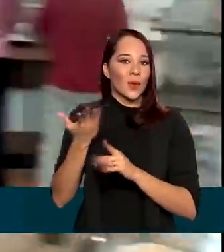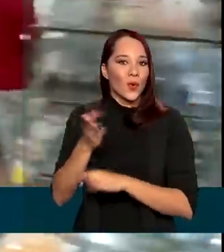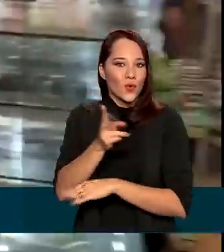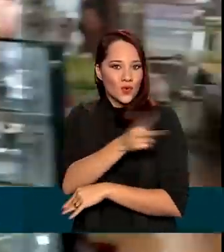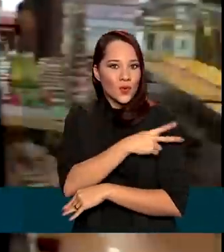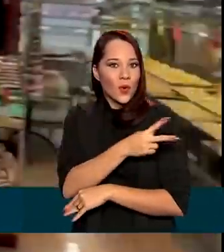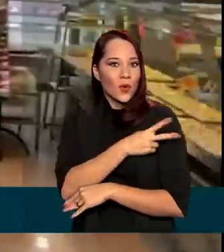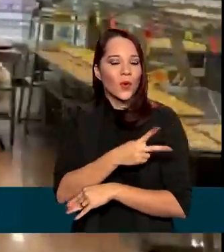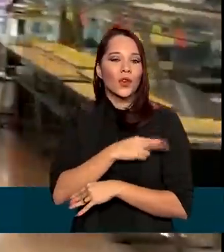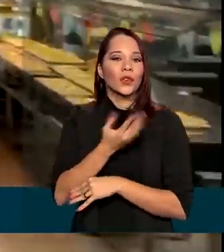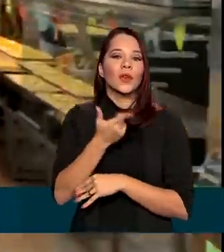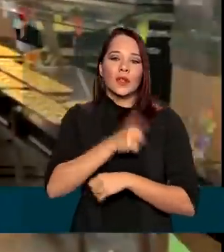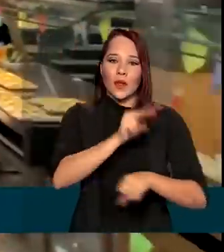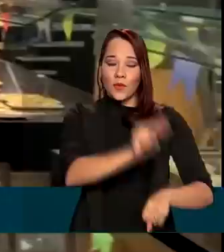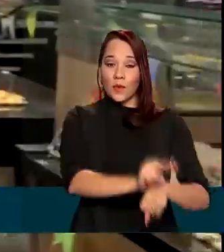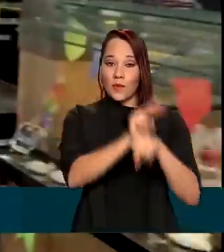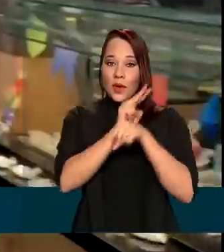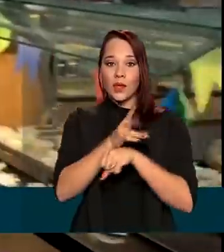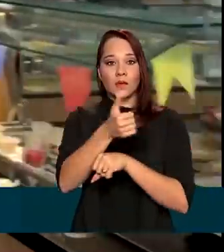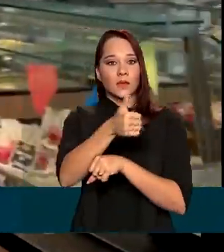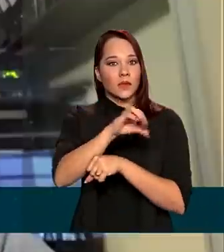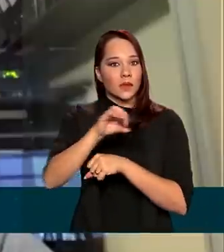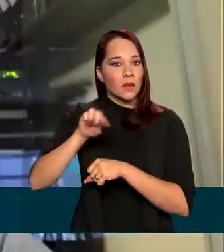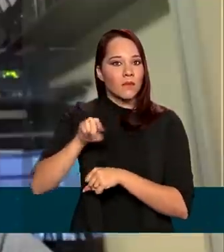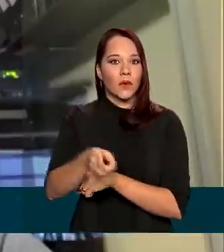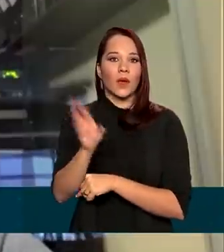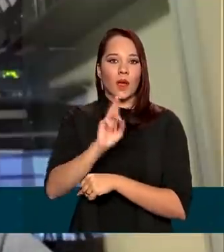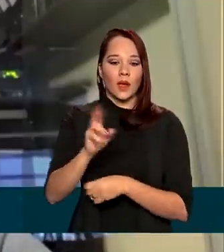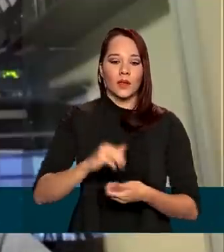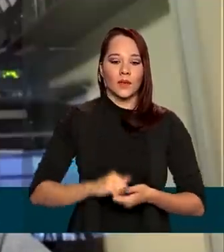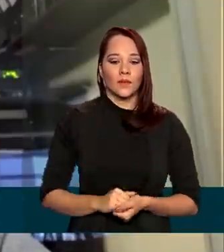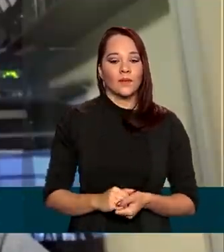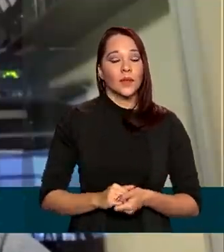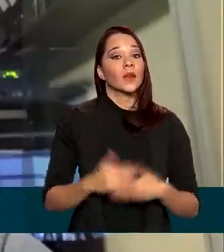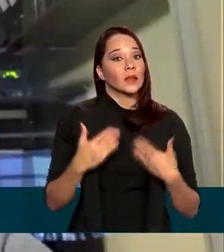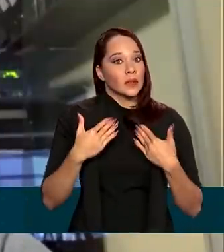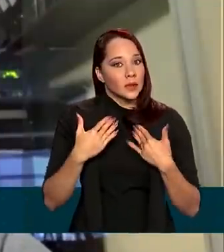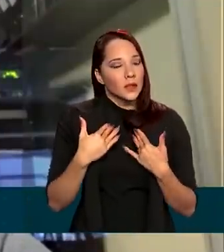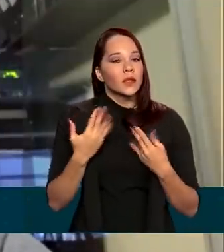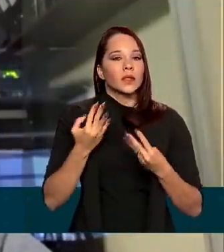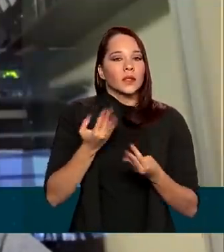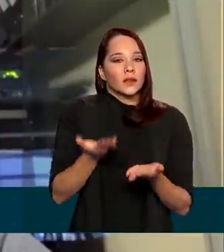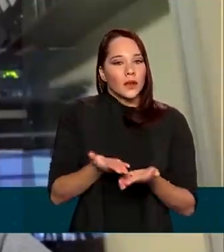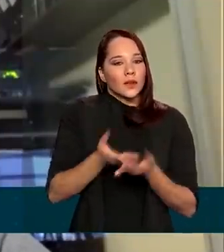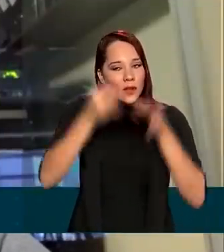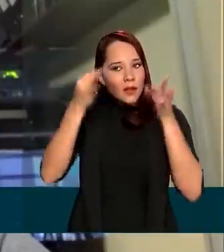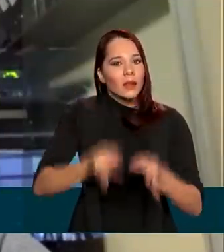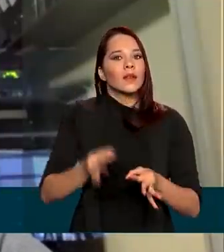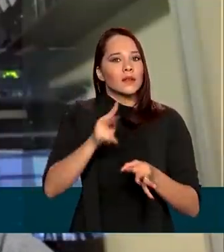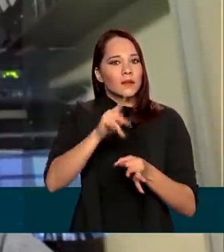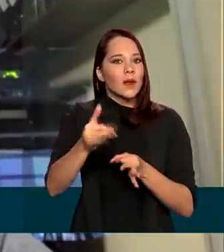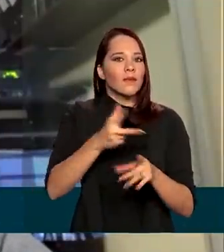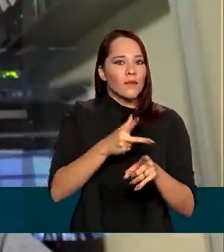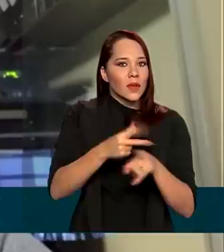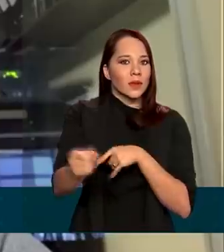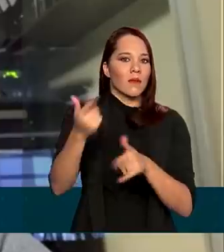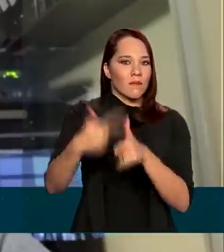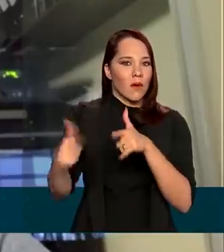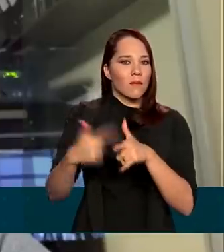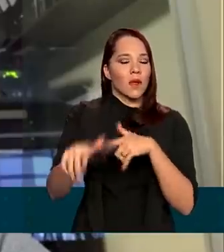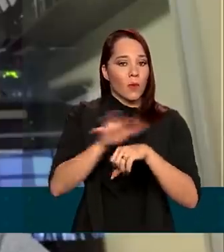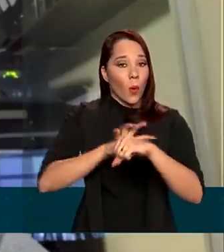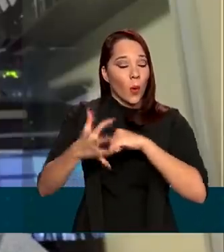pôde contar com um empréstimo de 100 mil reais. Eu estou muito confiante que a gente vai superar essa crise e vamos